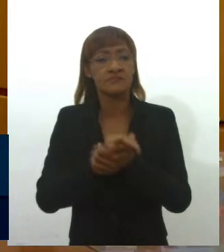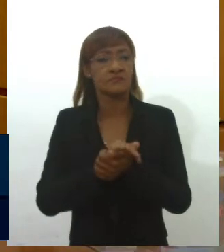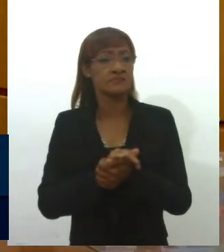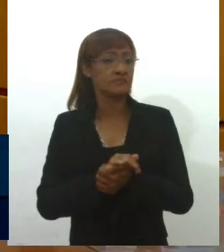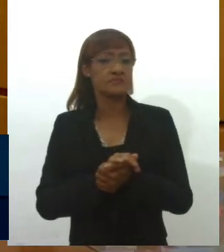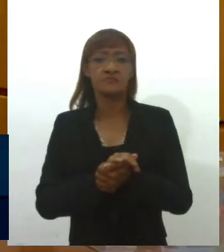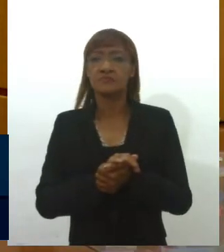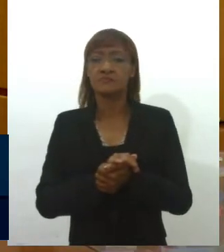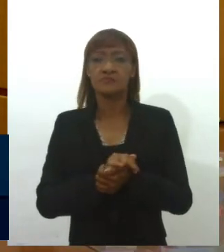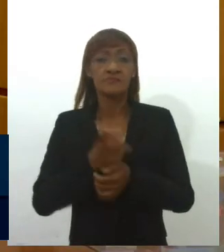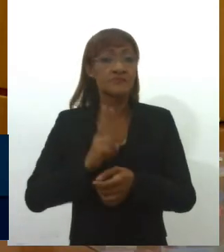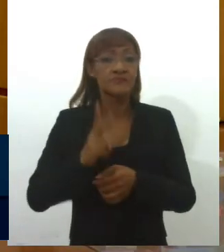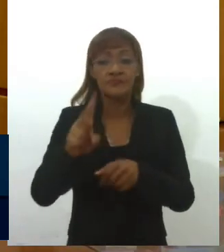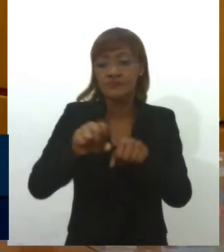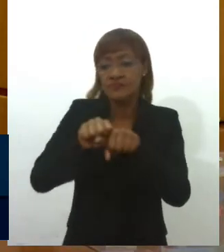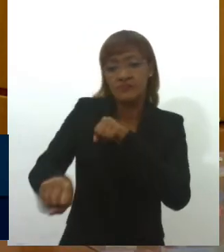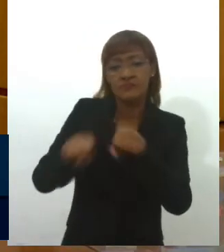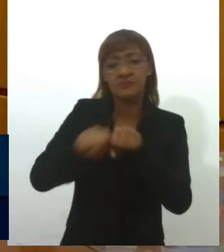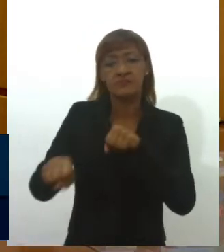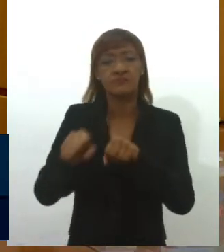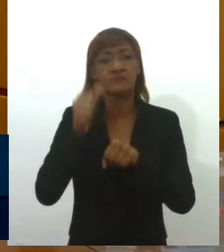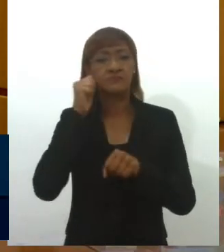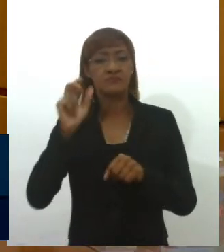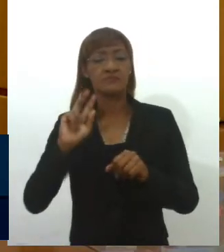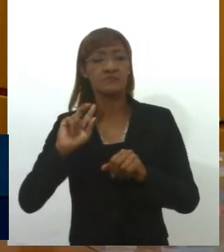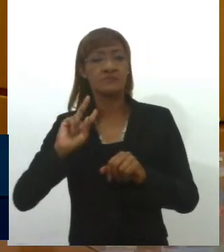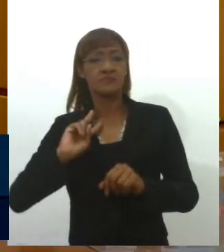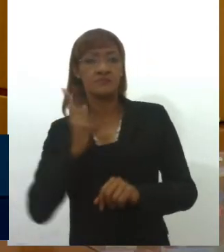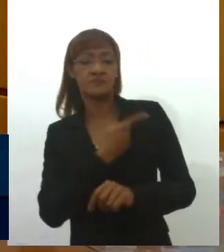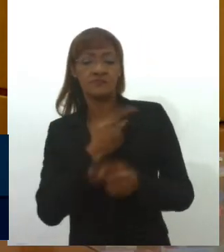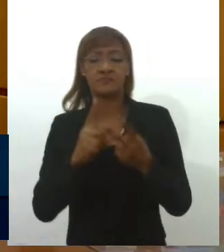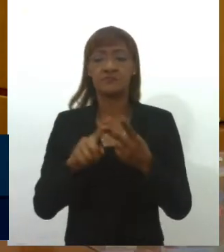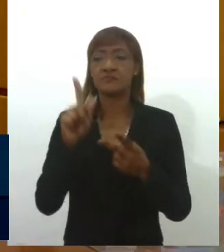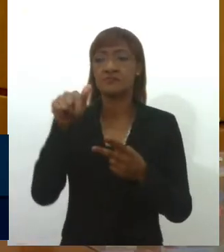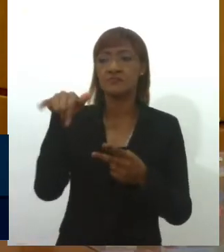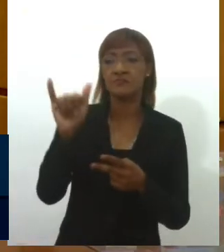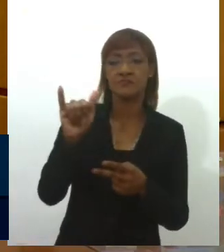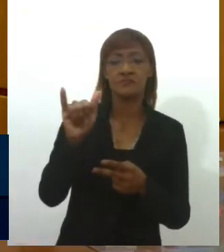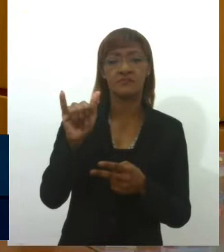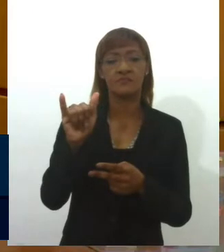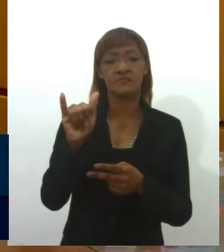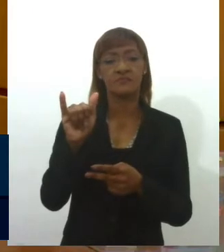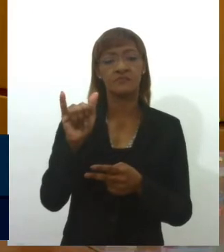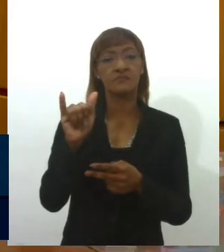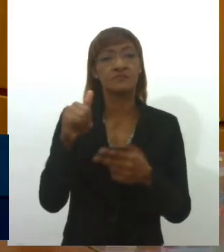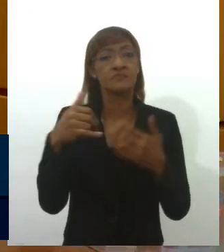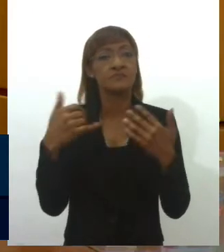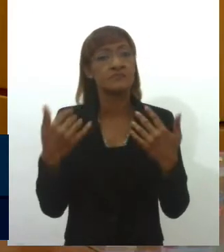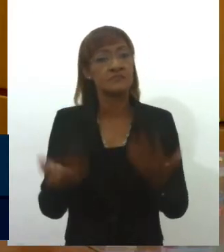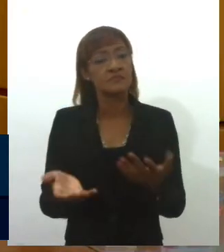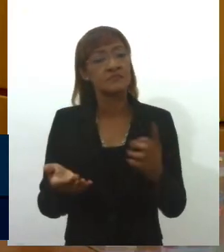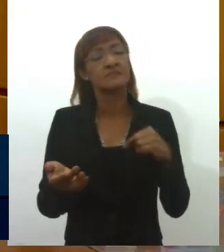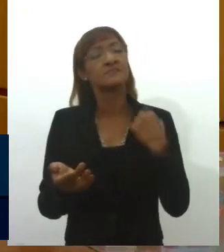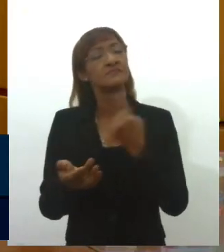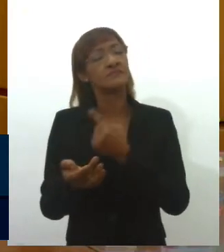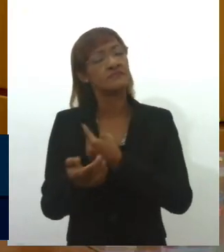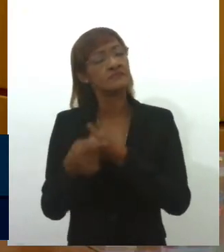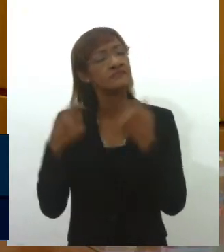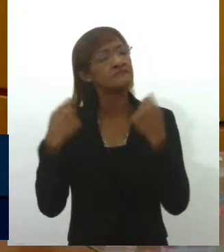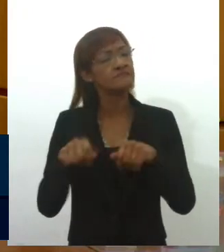exterminando mulheres trans, gays, enfim, nós precisamos repensar